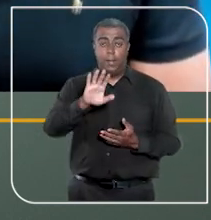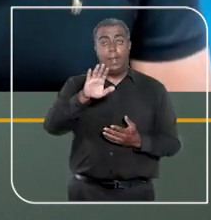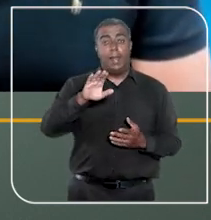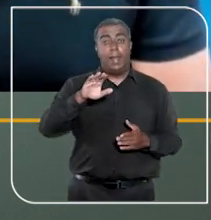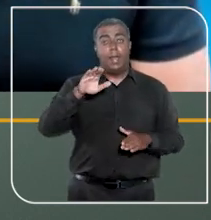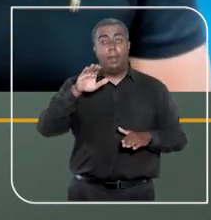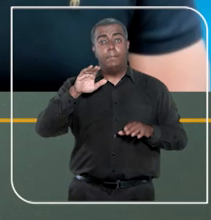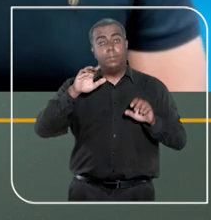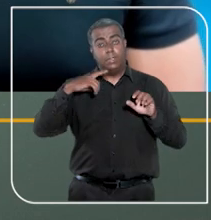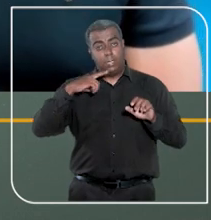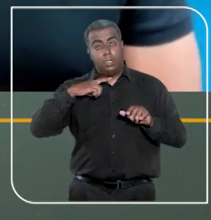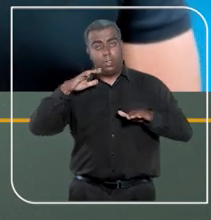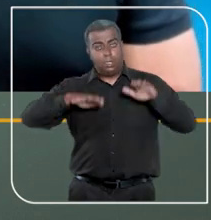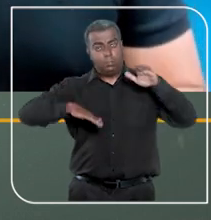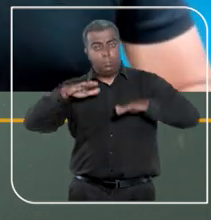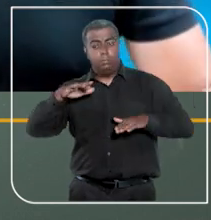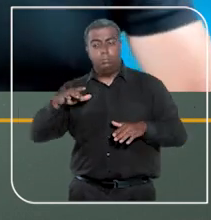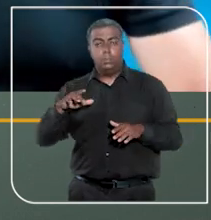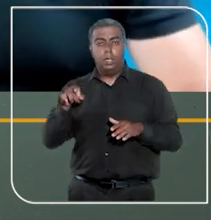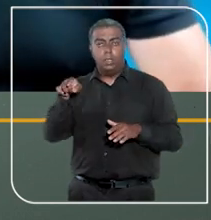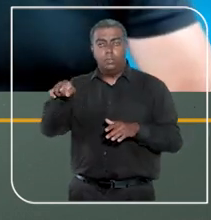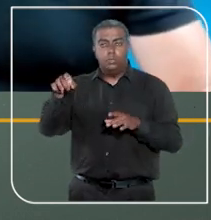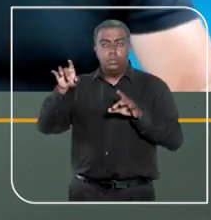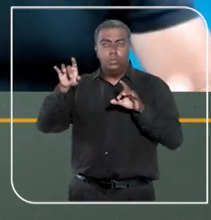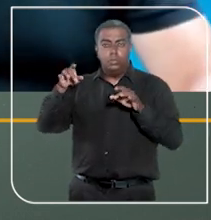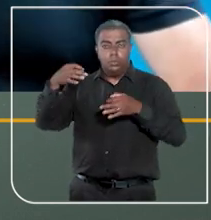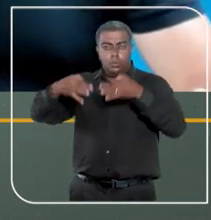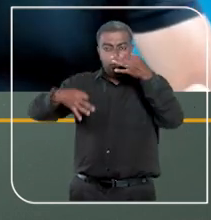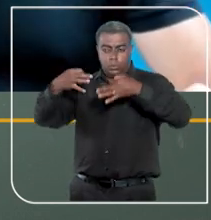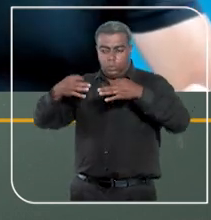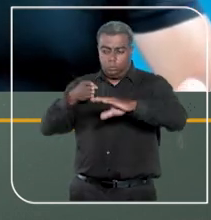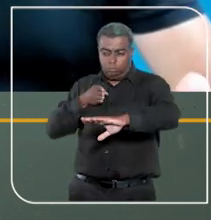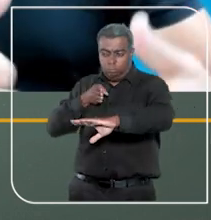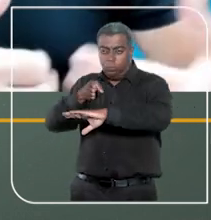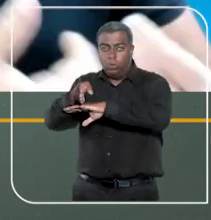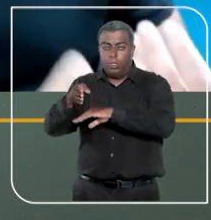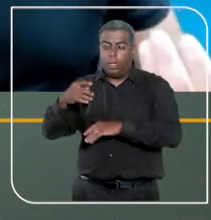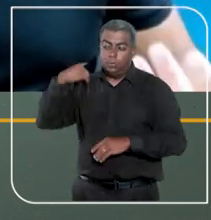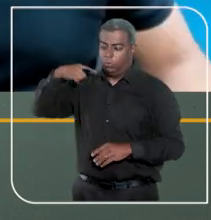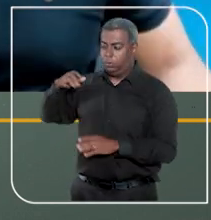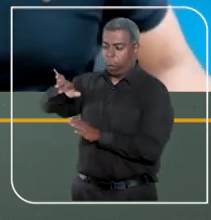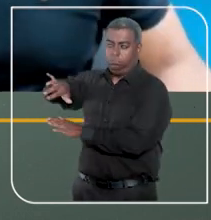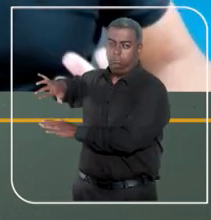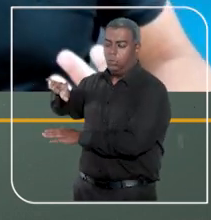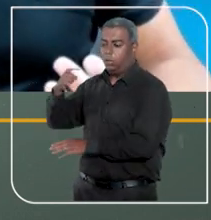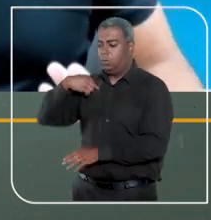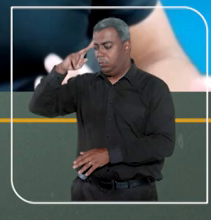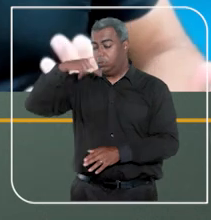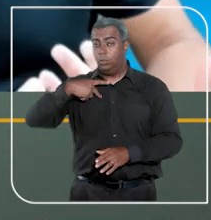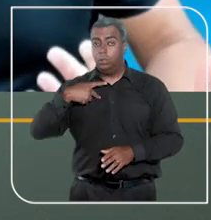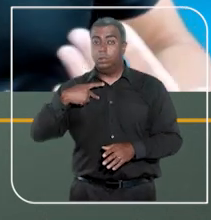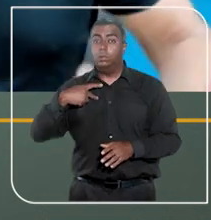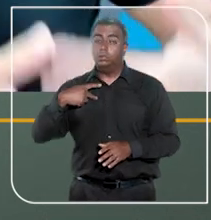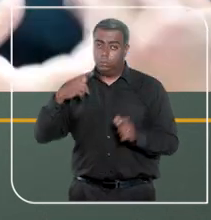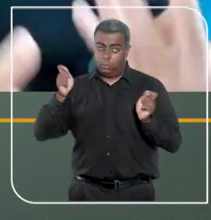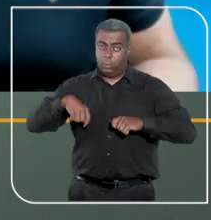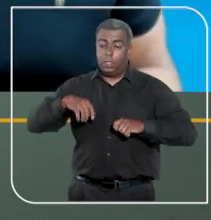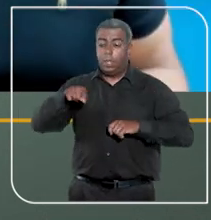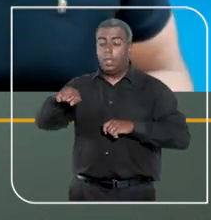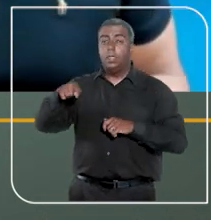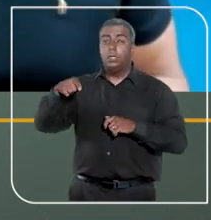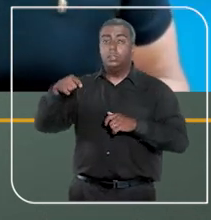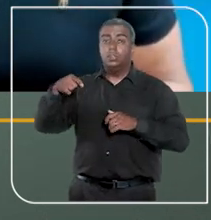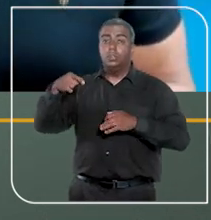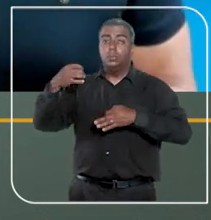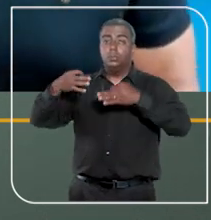possibilidade de se entrar na Justiça sem a presença do advogado nas causas em que o Juizado